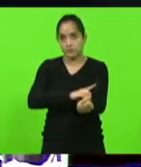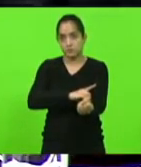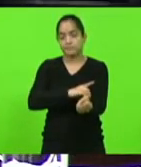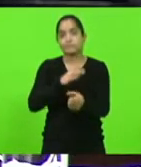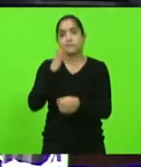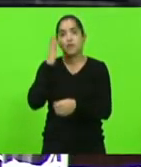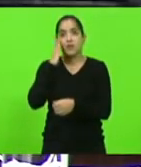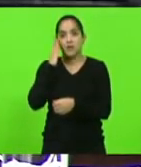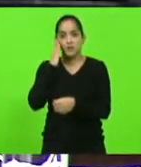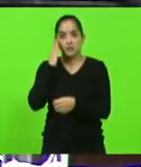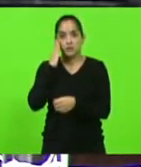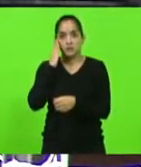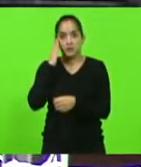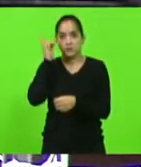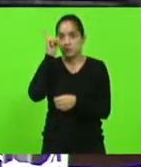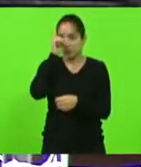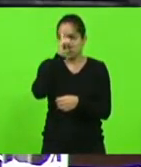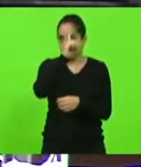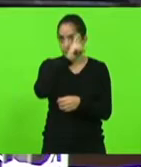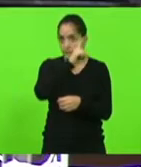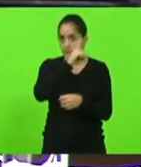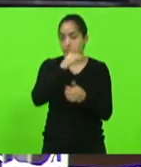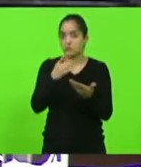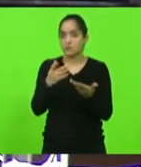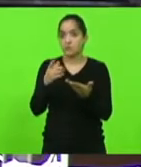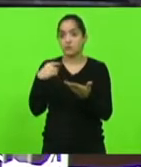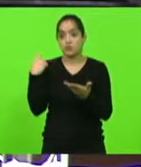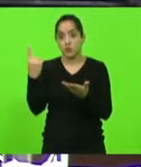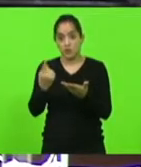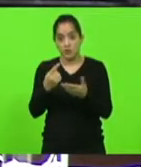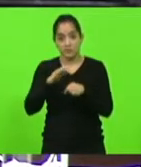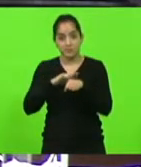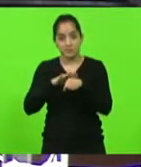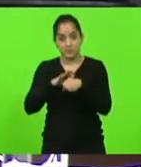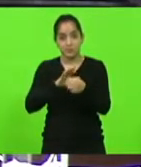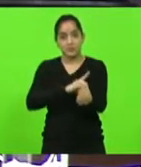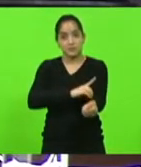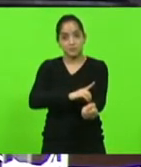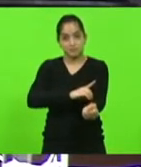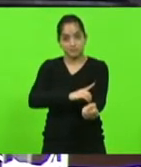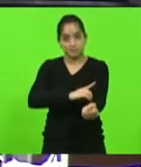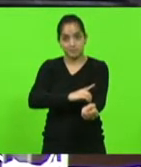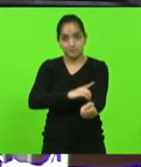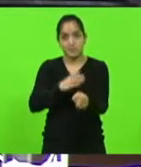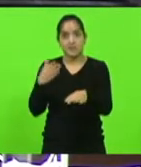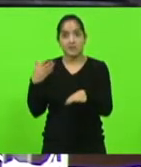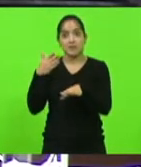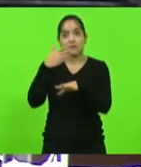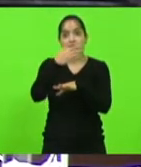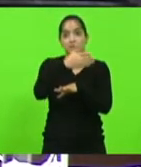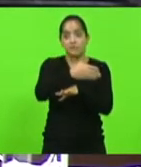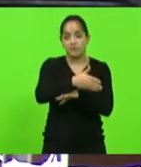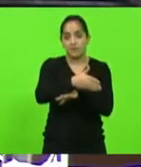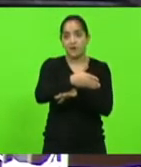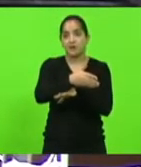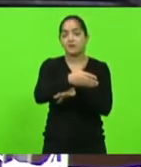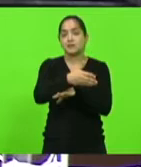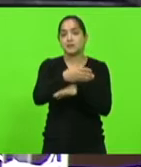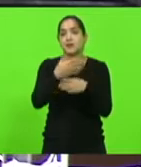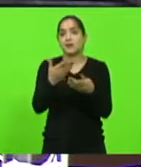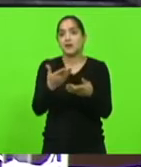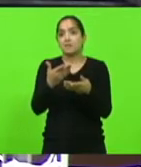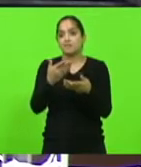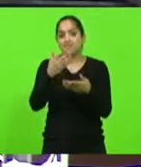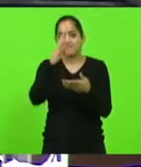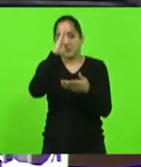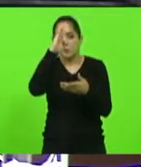como é difícil nós, diabéticos, ao fazer um exame, não termos a prioridade,